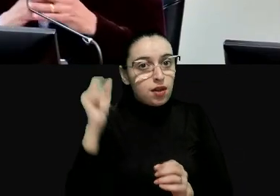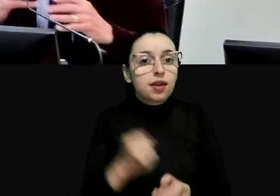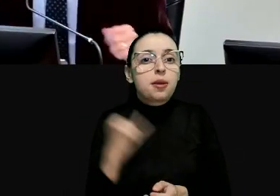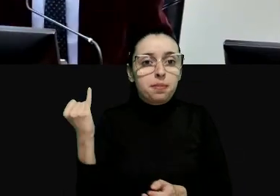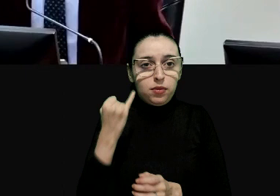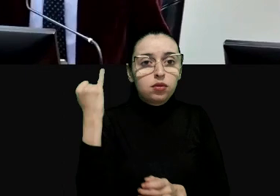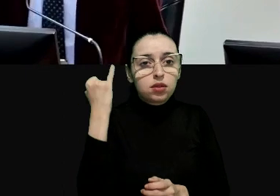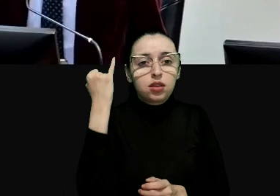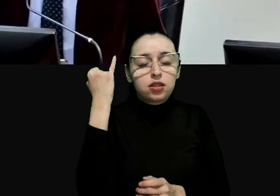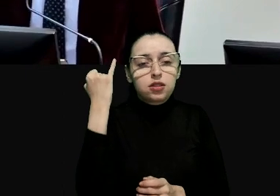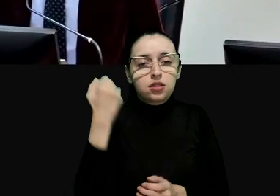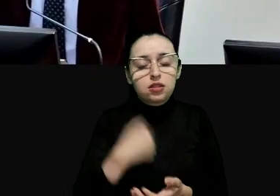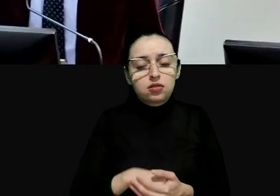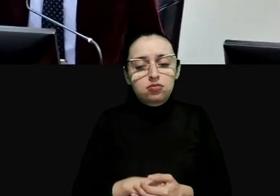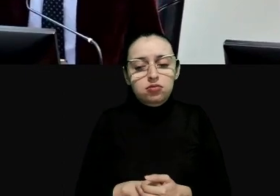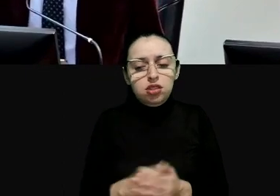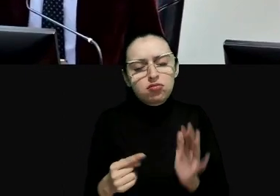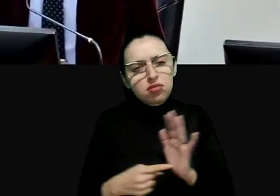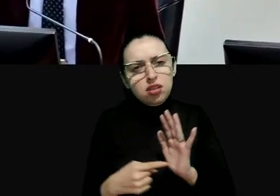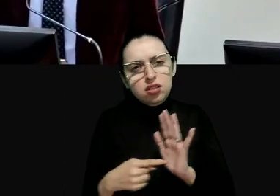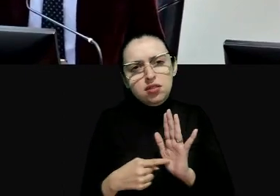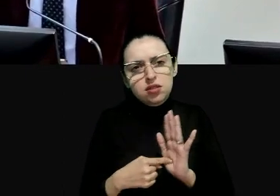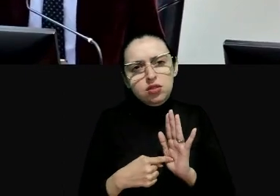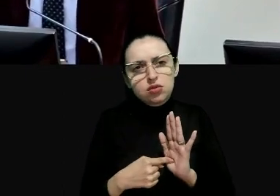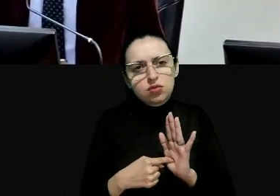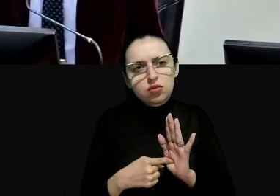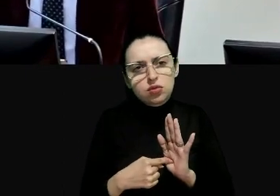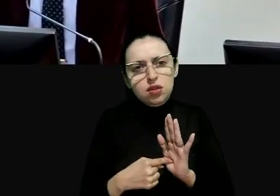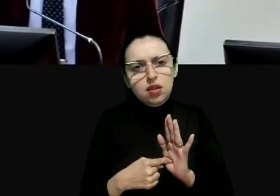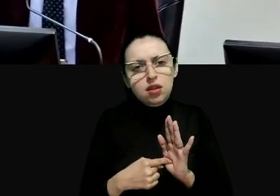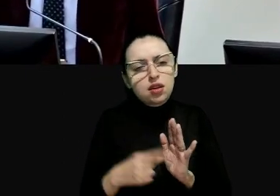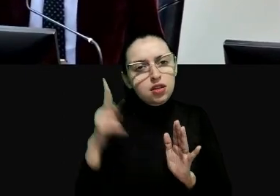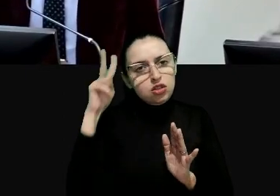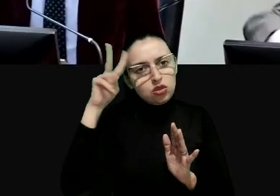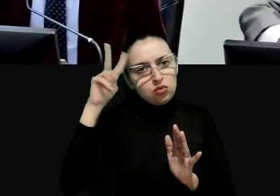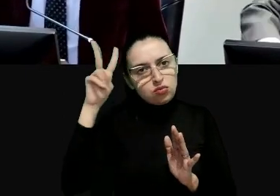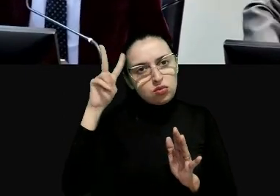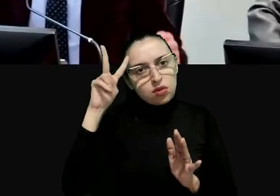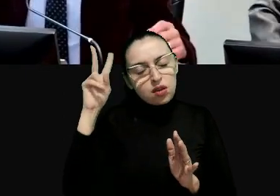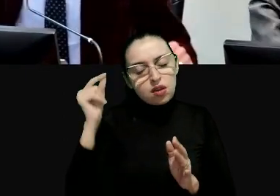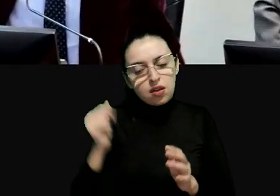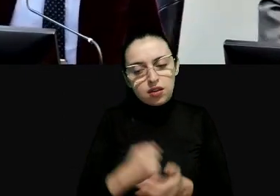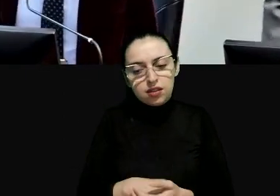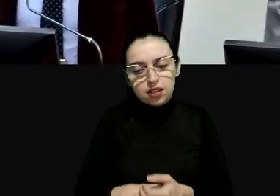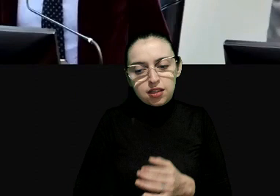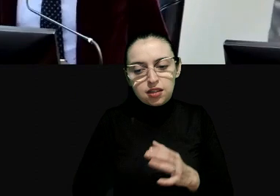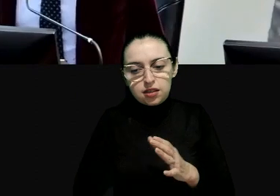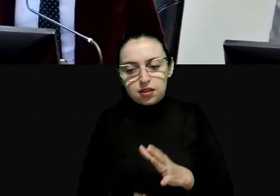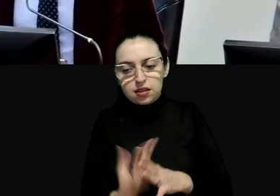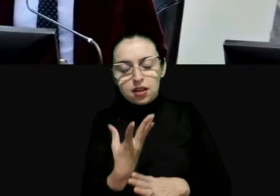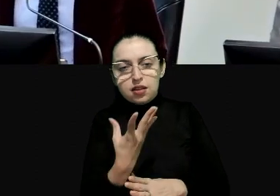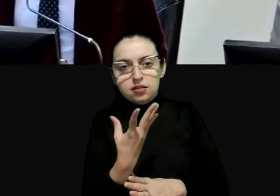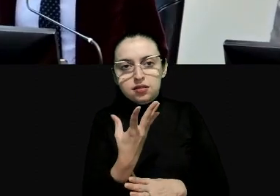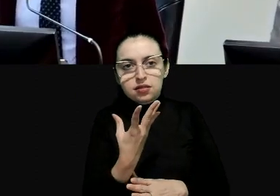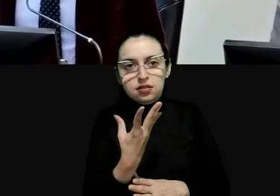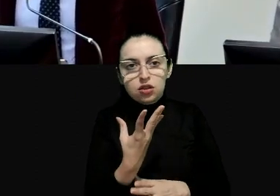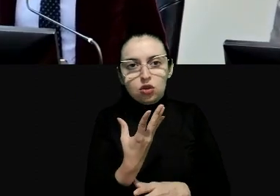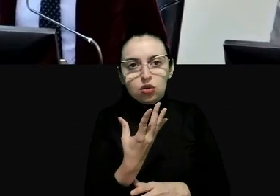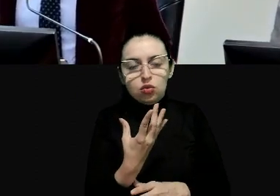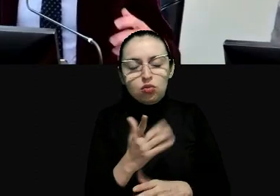e esta função histórica era que a resistência contra